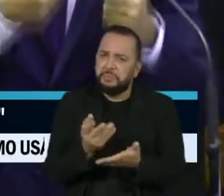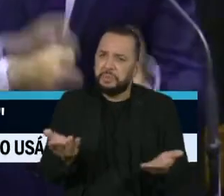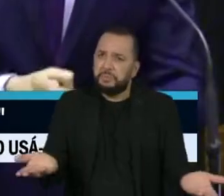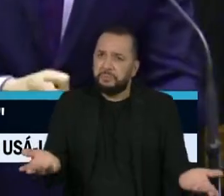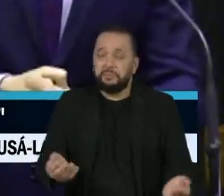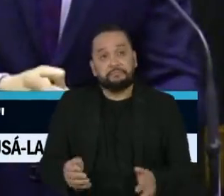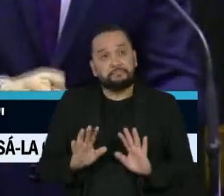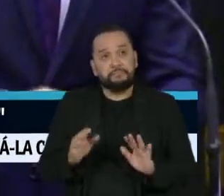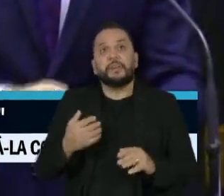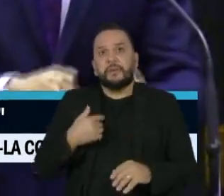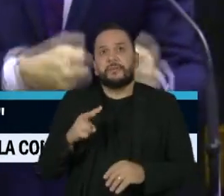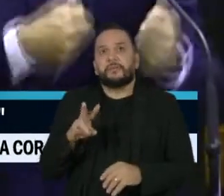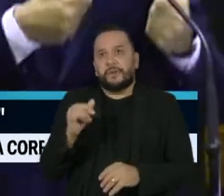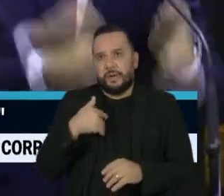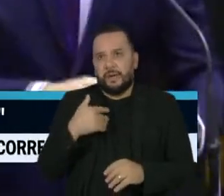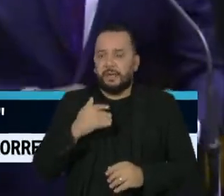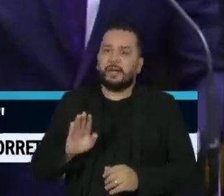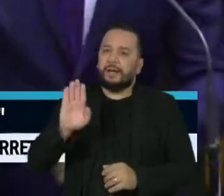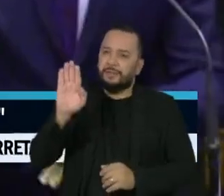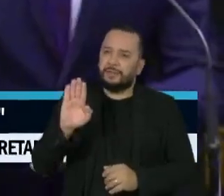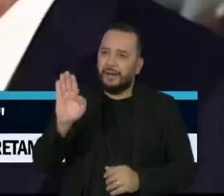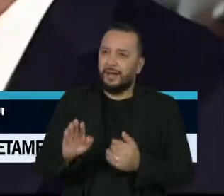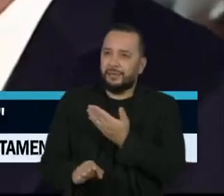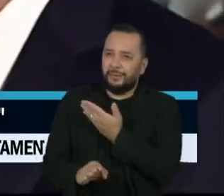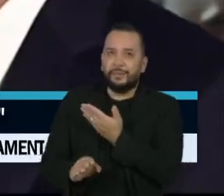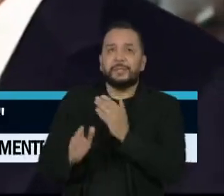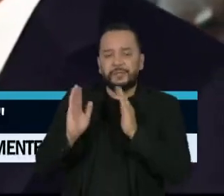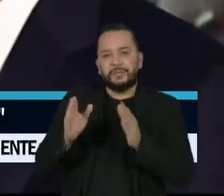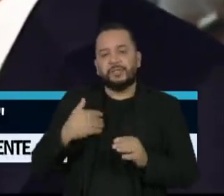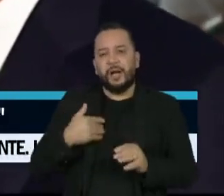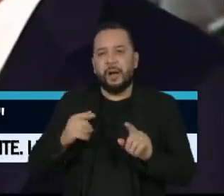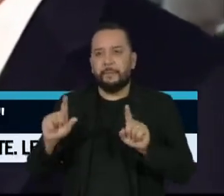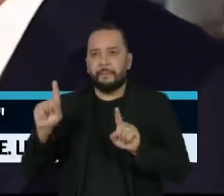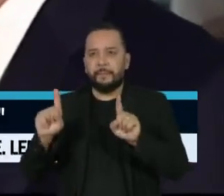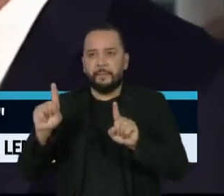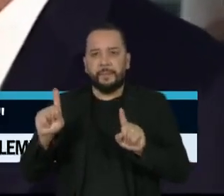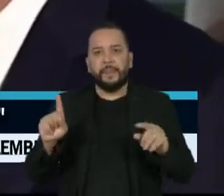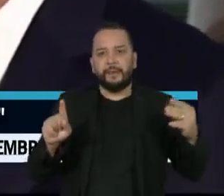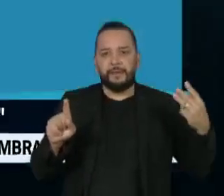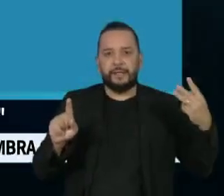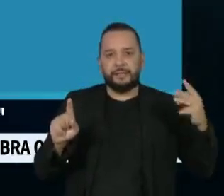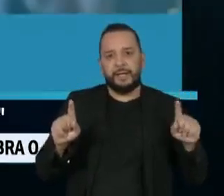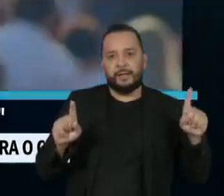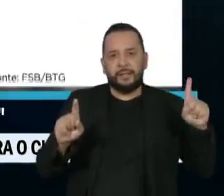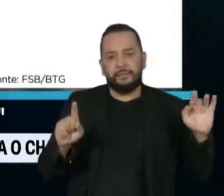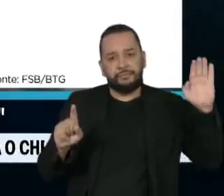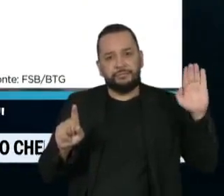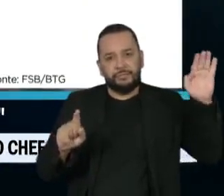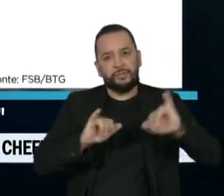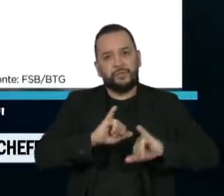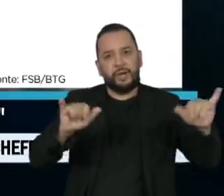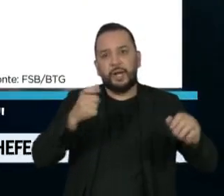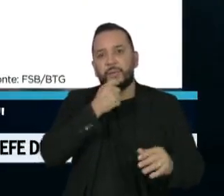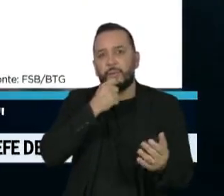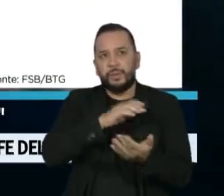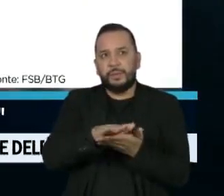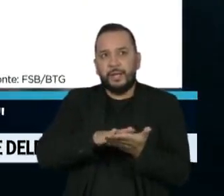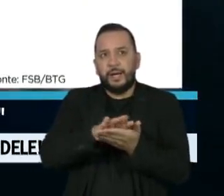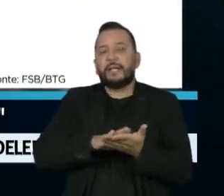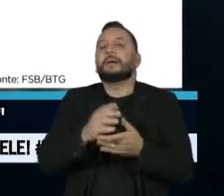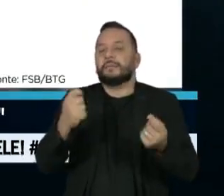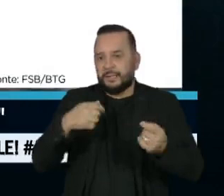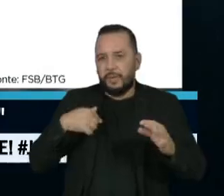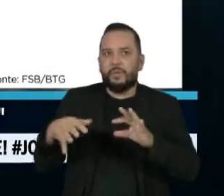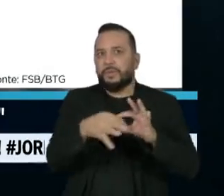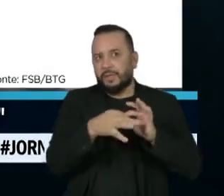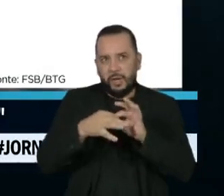Esse possível encontro entre os pré-candidatos que formam a terceira via ainda não foi divulgado. O fato é que o bloco tem que se unir para